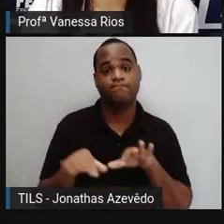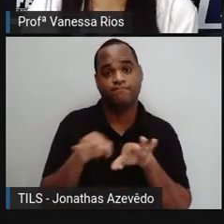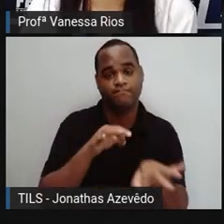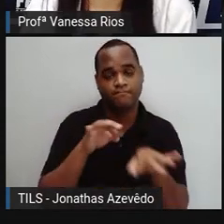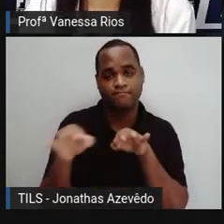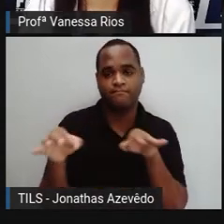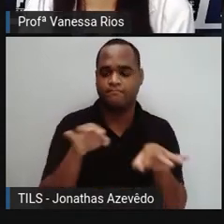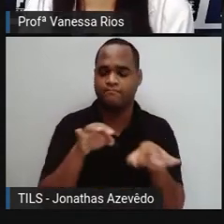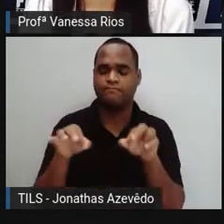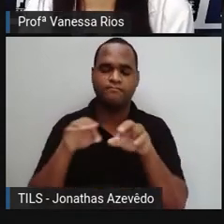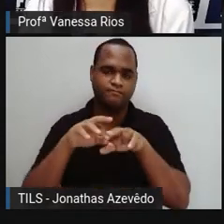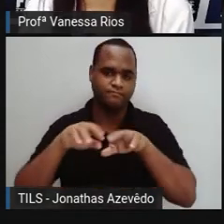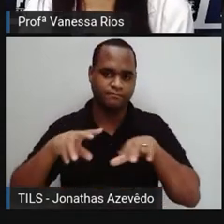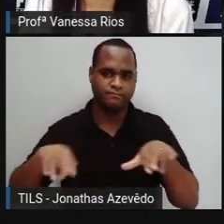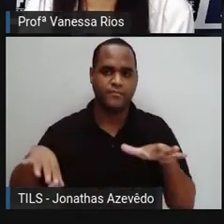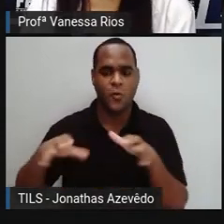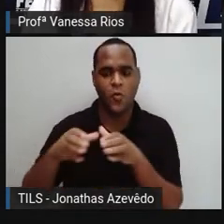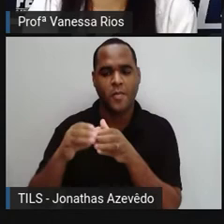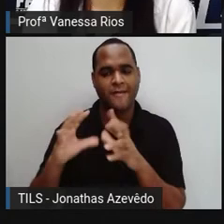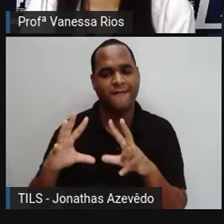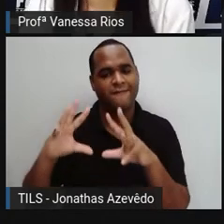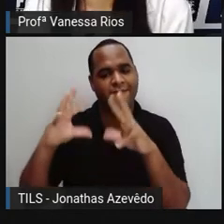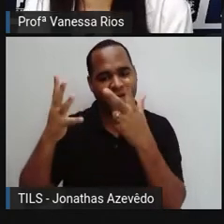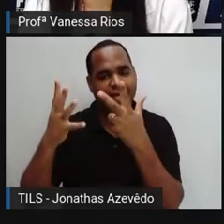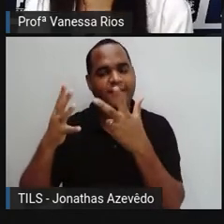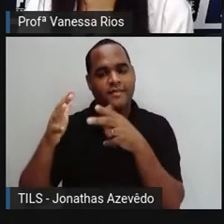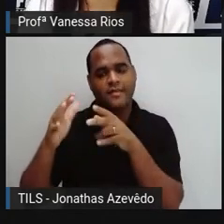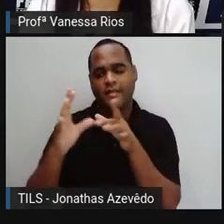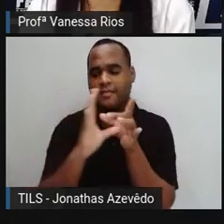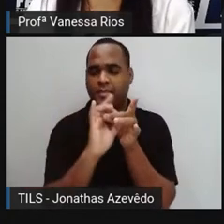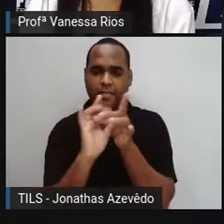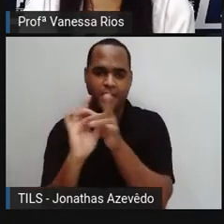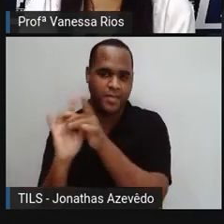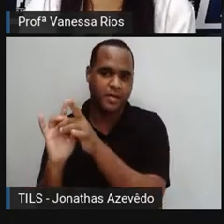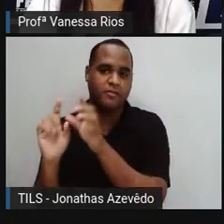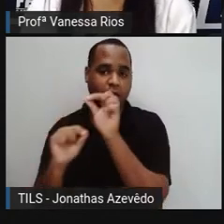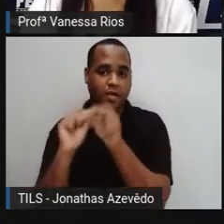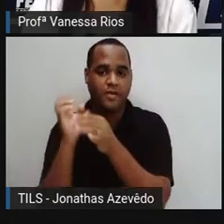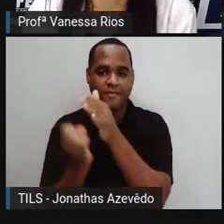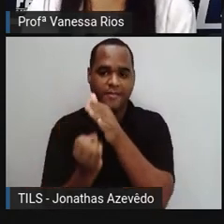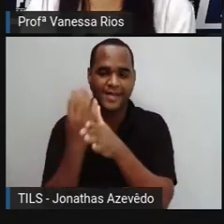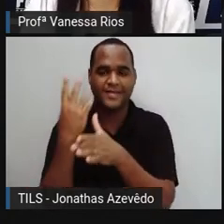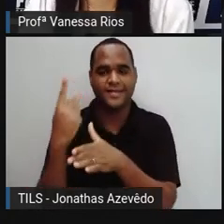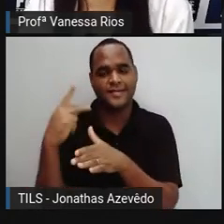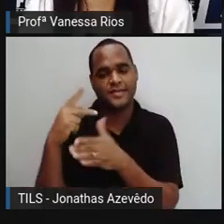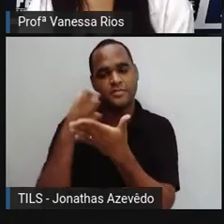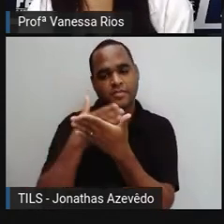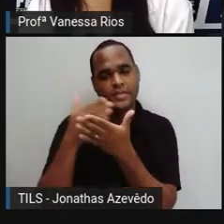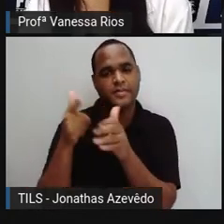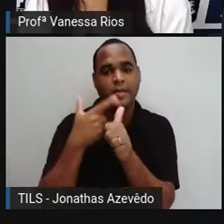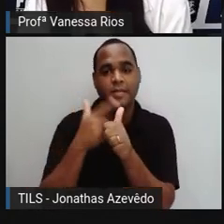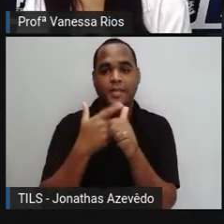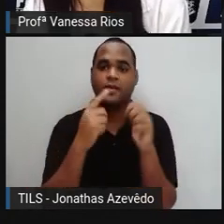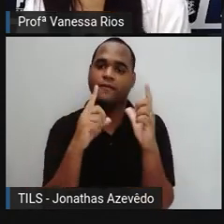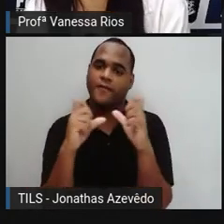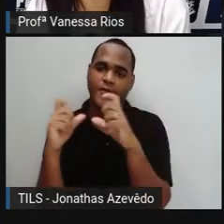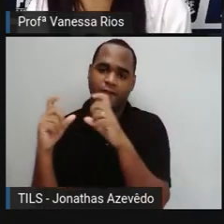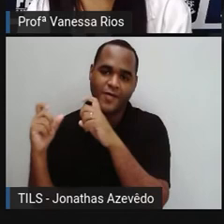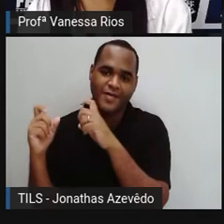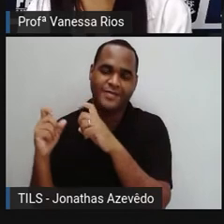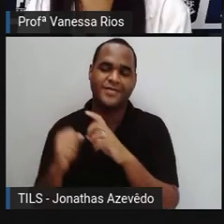organizações de eventos relacionados a obras que são criadas a partir de diversas